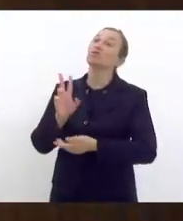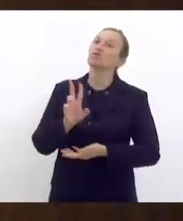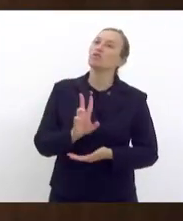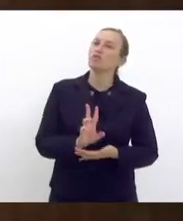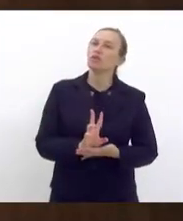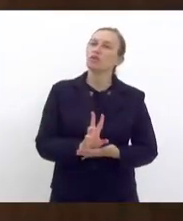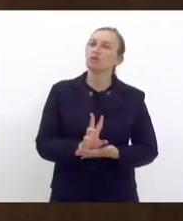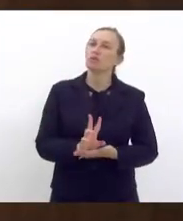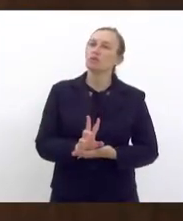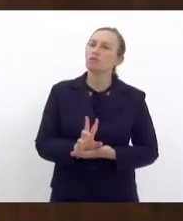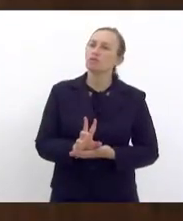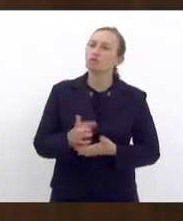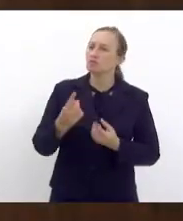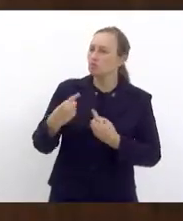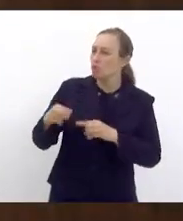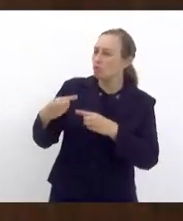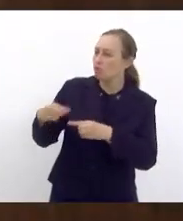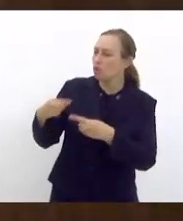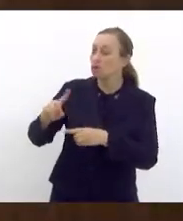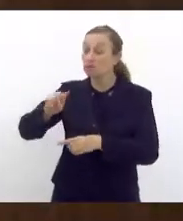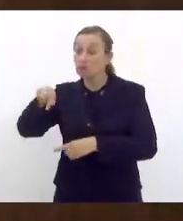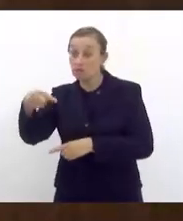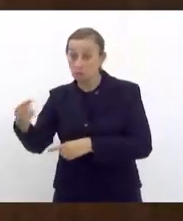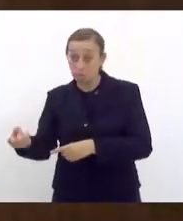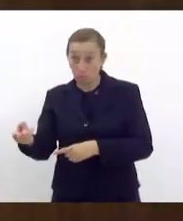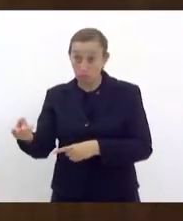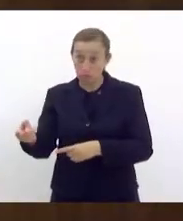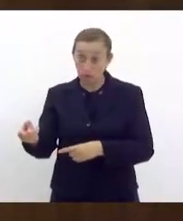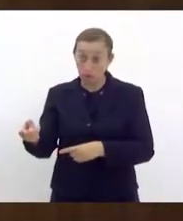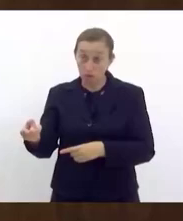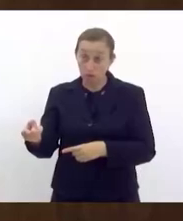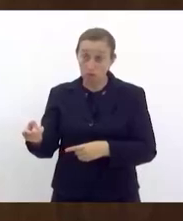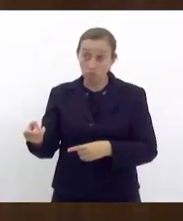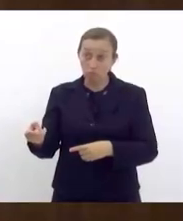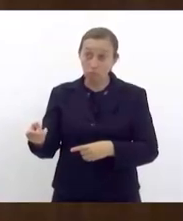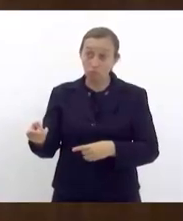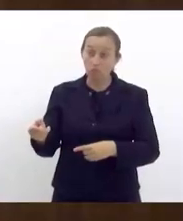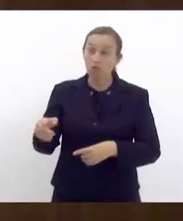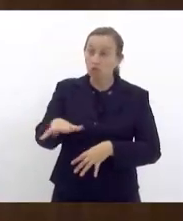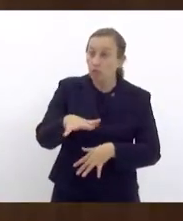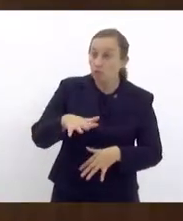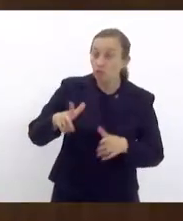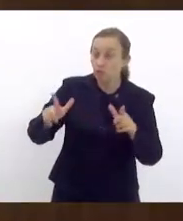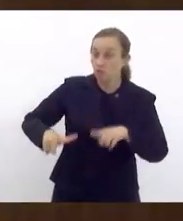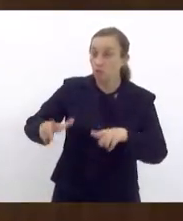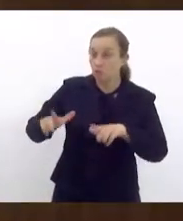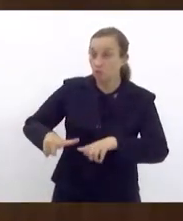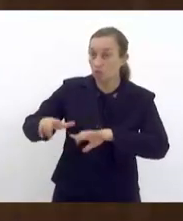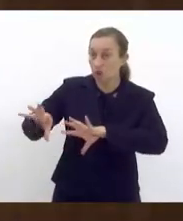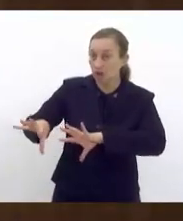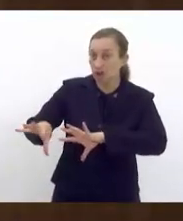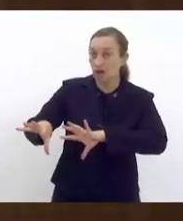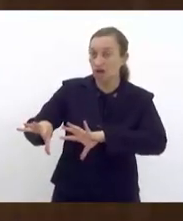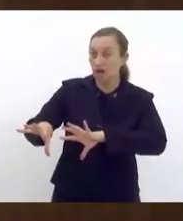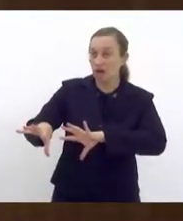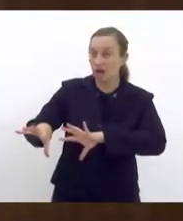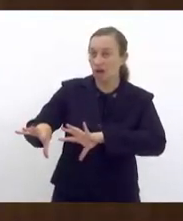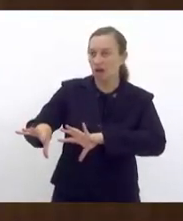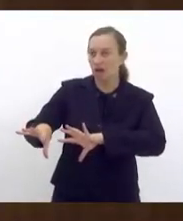provocação depois que um ambiente contaminado por um debate